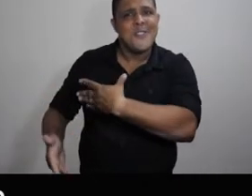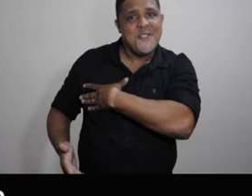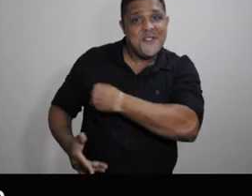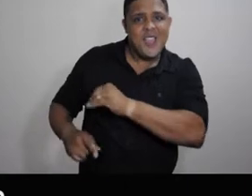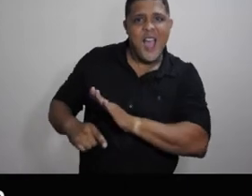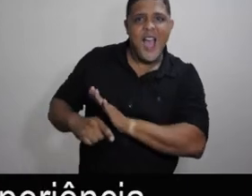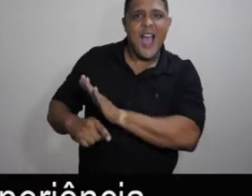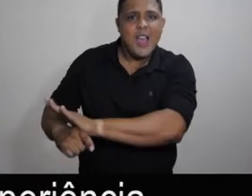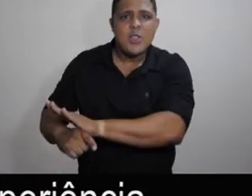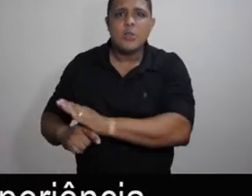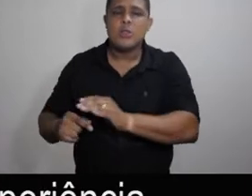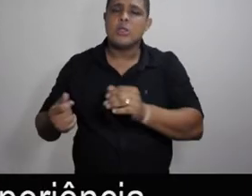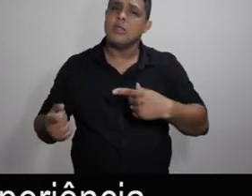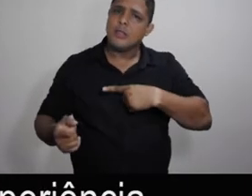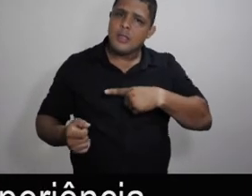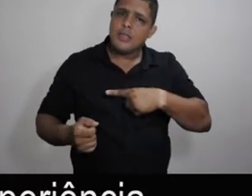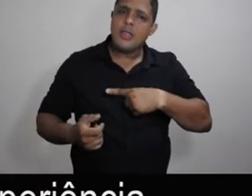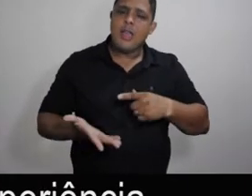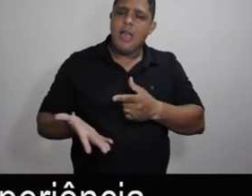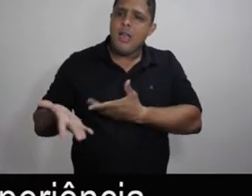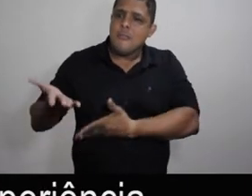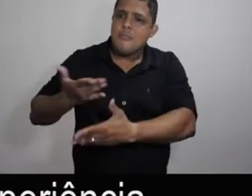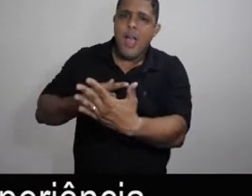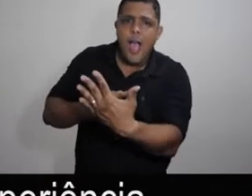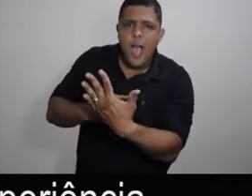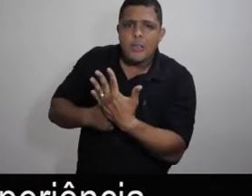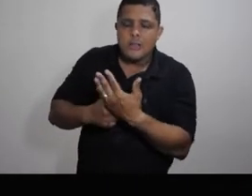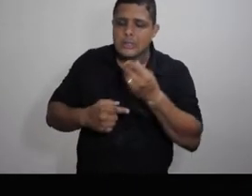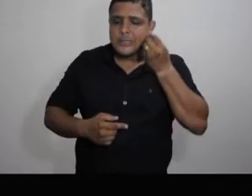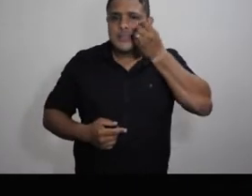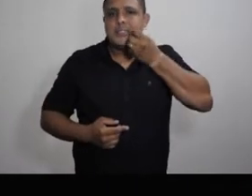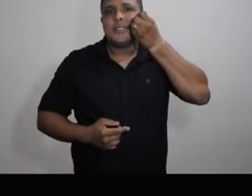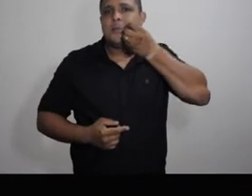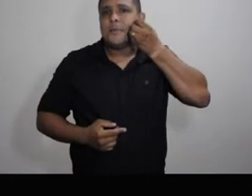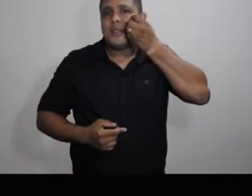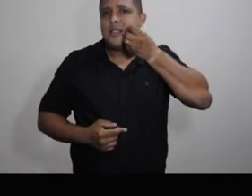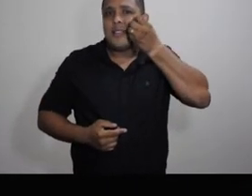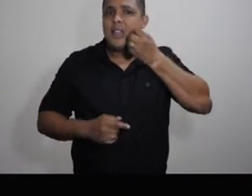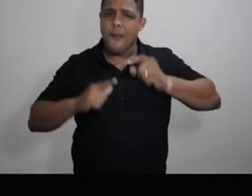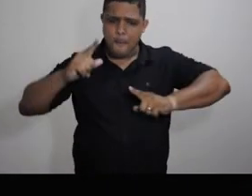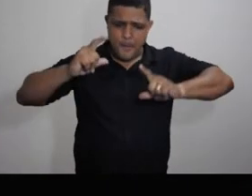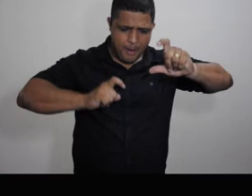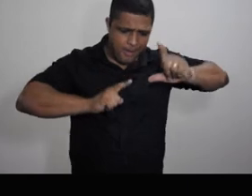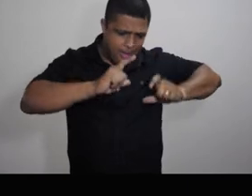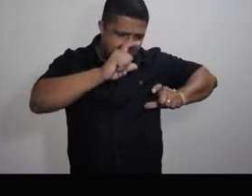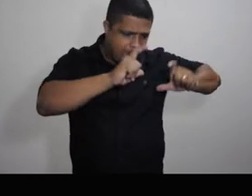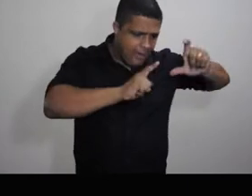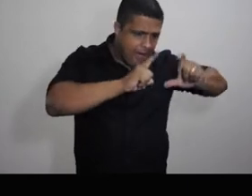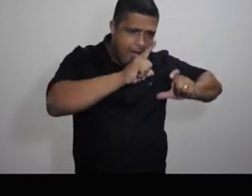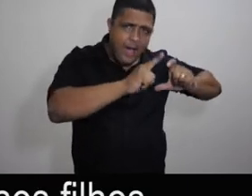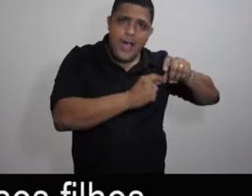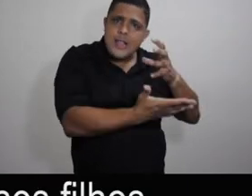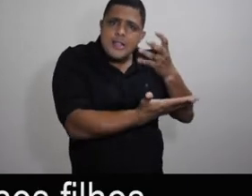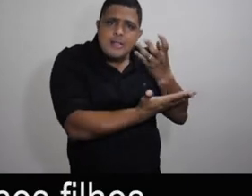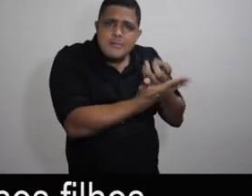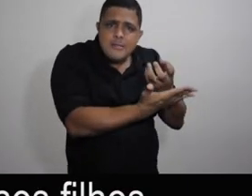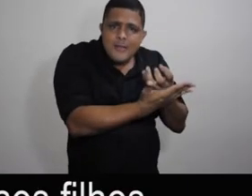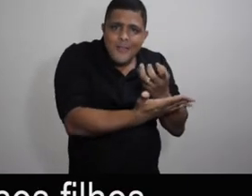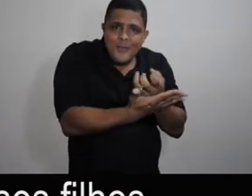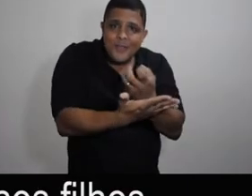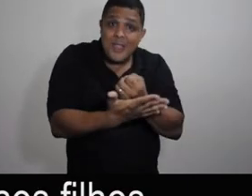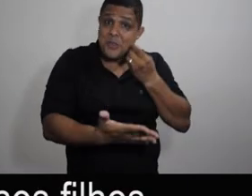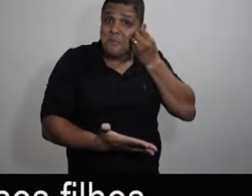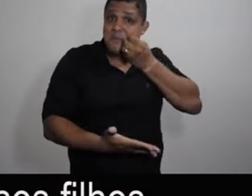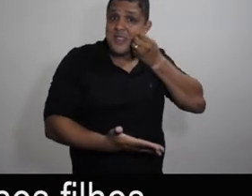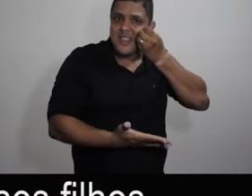a gente está conseguindo também fazer um efeito multiplicador dessa nossa experiência. A gente fotografa as dicas, as experiências